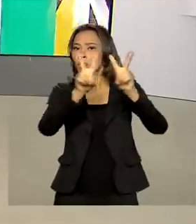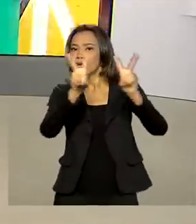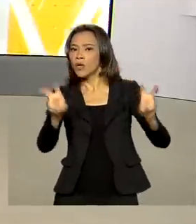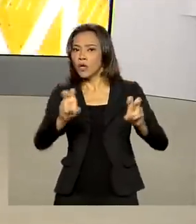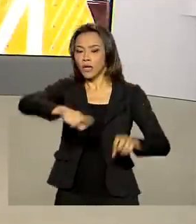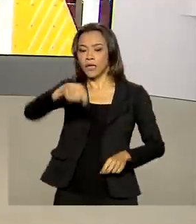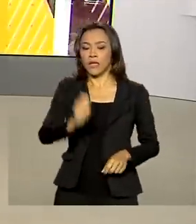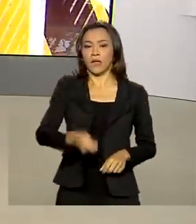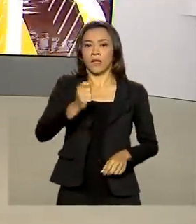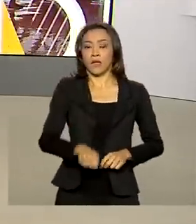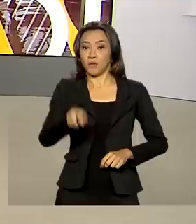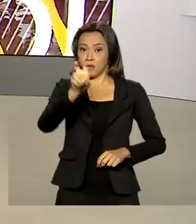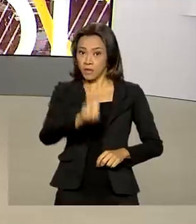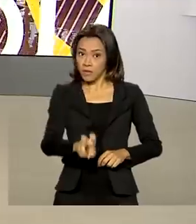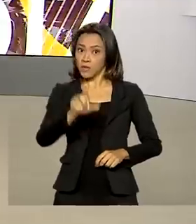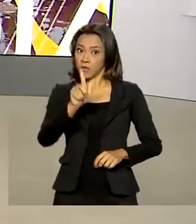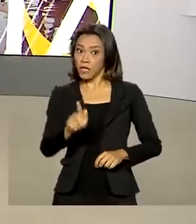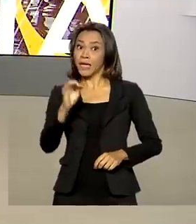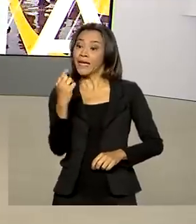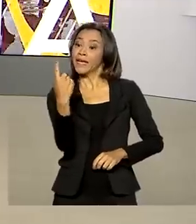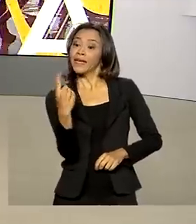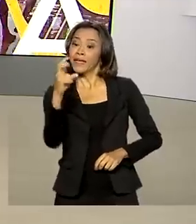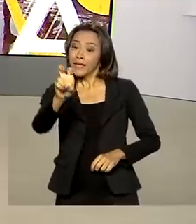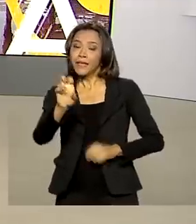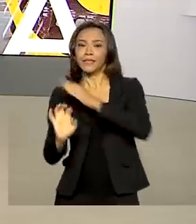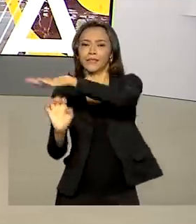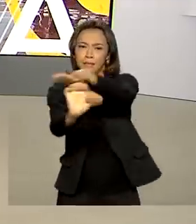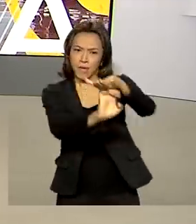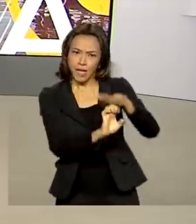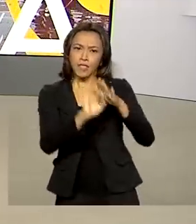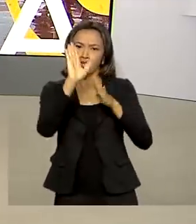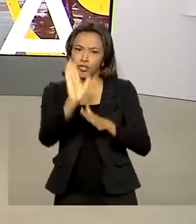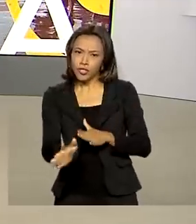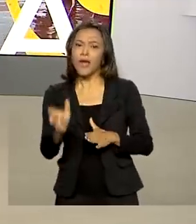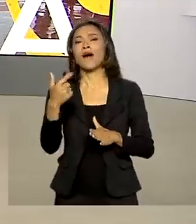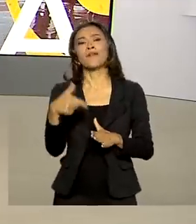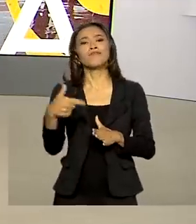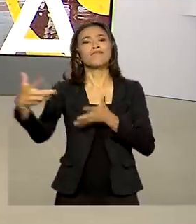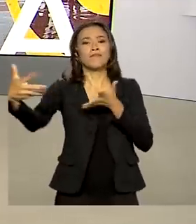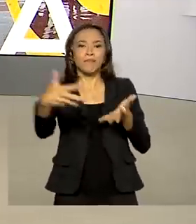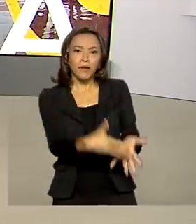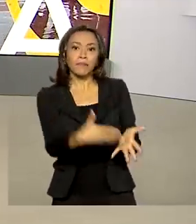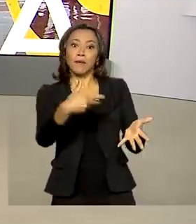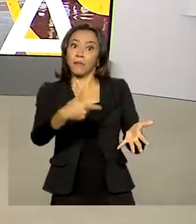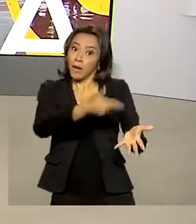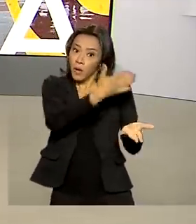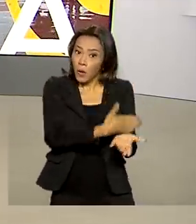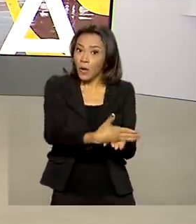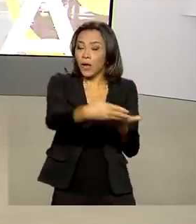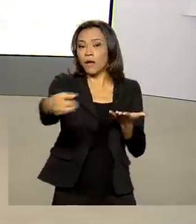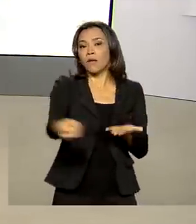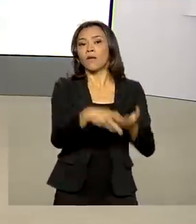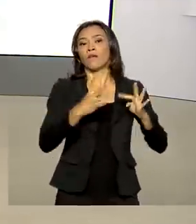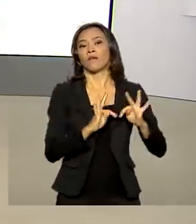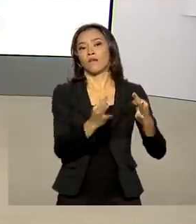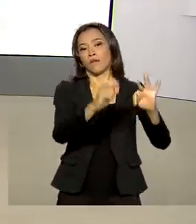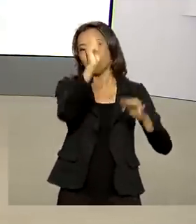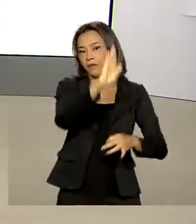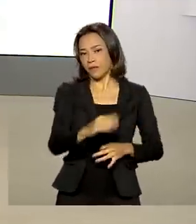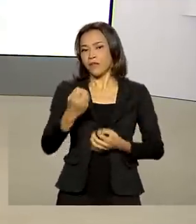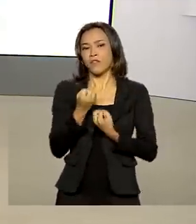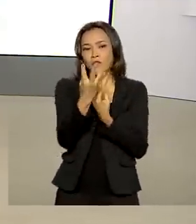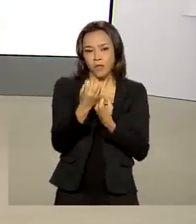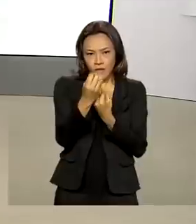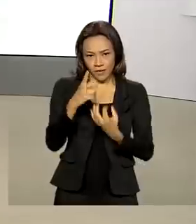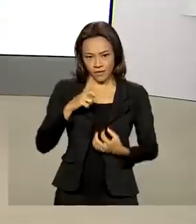15 empresas foram classificadas e concorrem para dar início à nova tecnologia no Brasil. A repórter Márcia Fernandes tem as